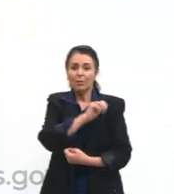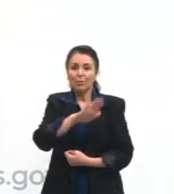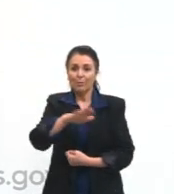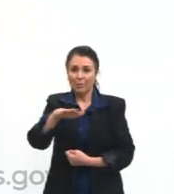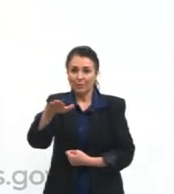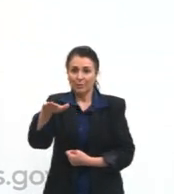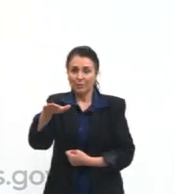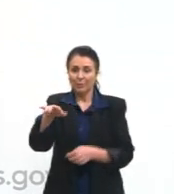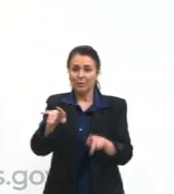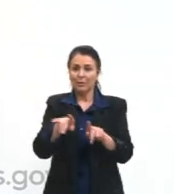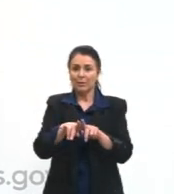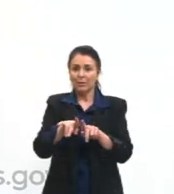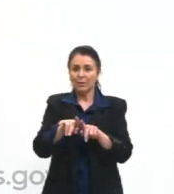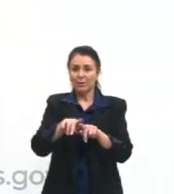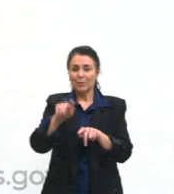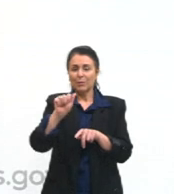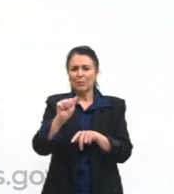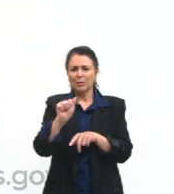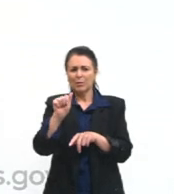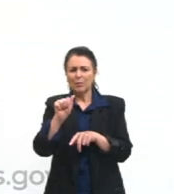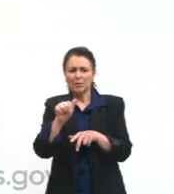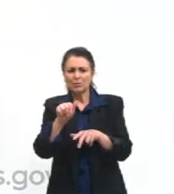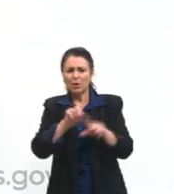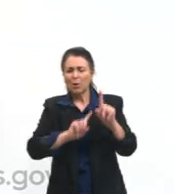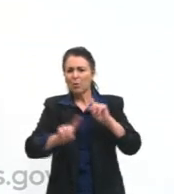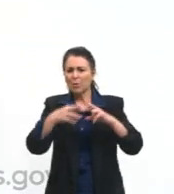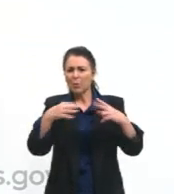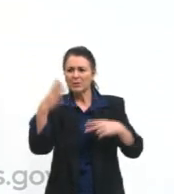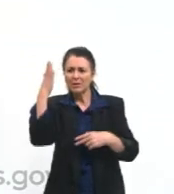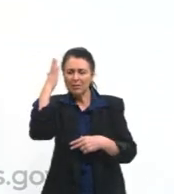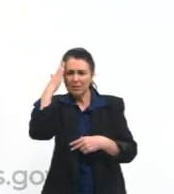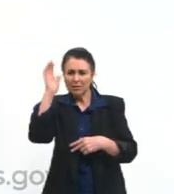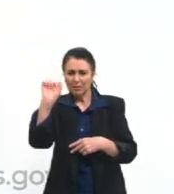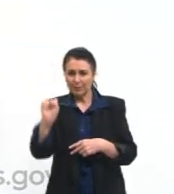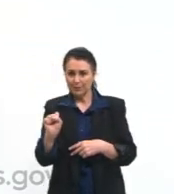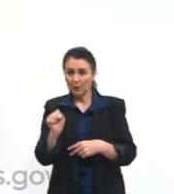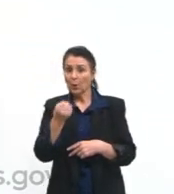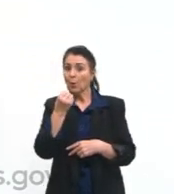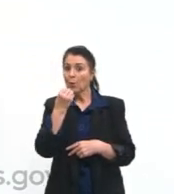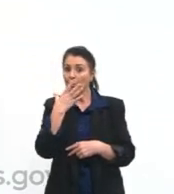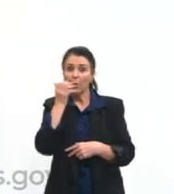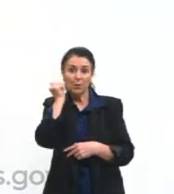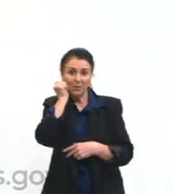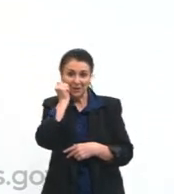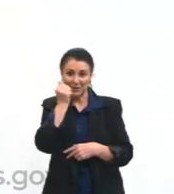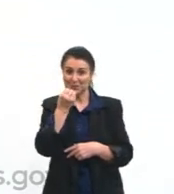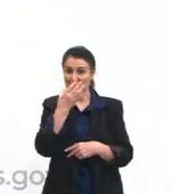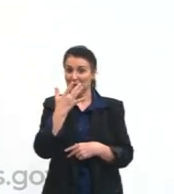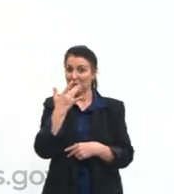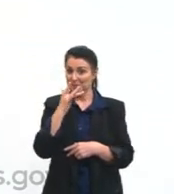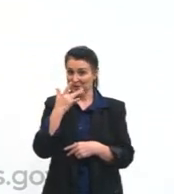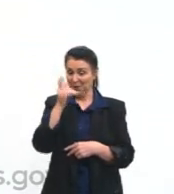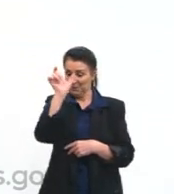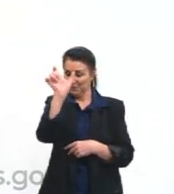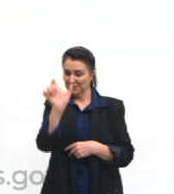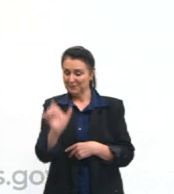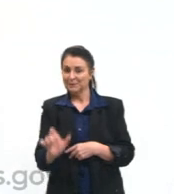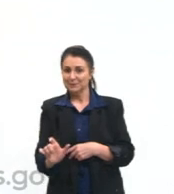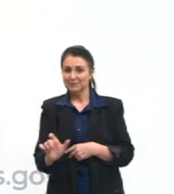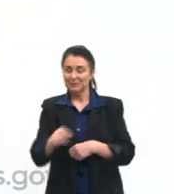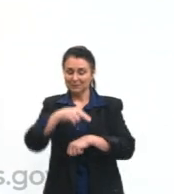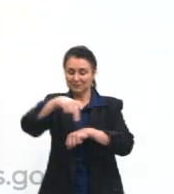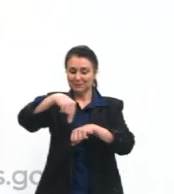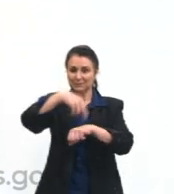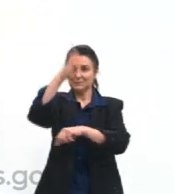e do mulato sabido. Mas o bom negro e o bom branco da nação brasileira dizem